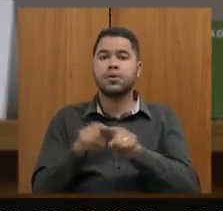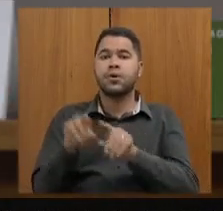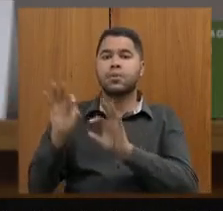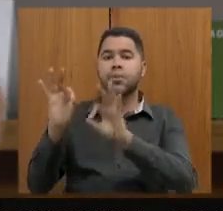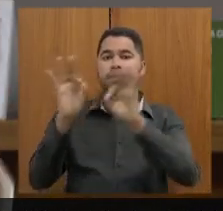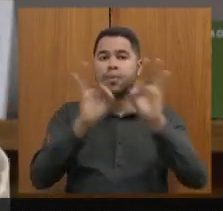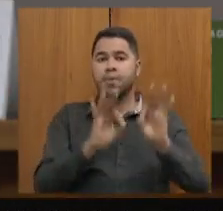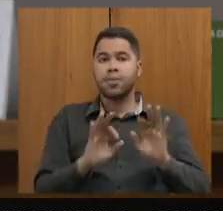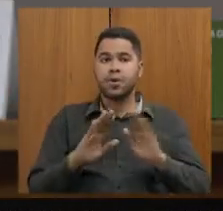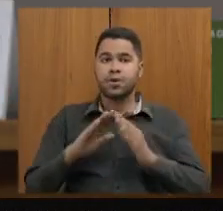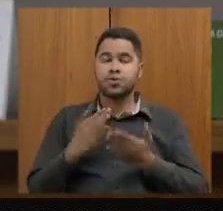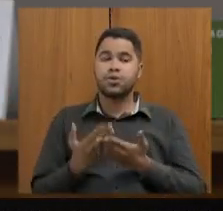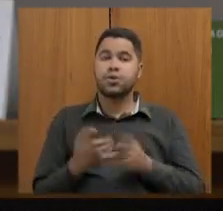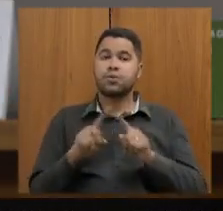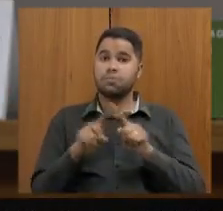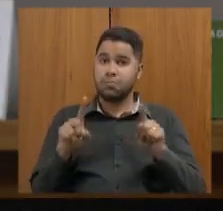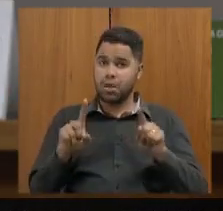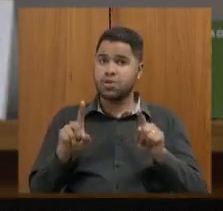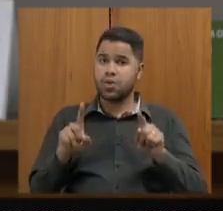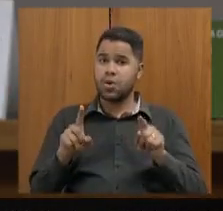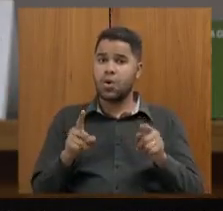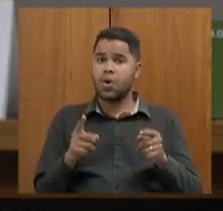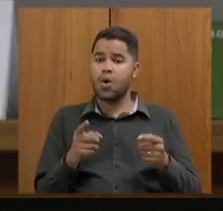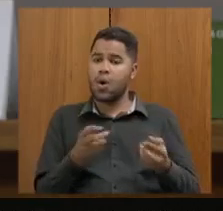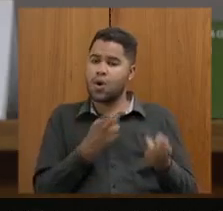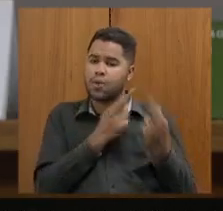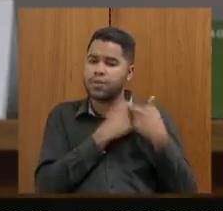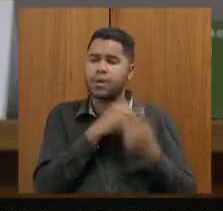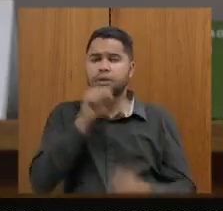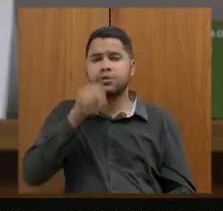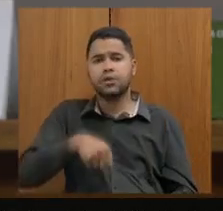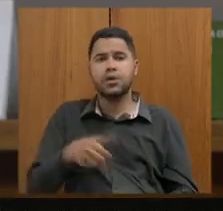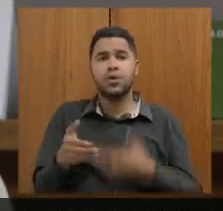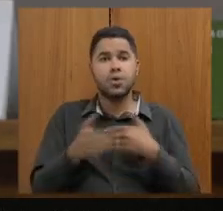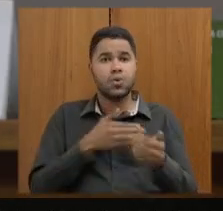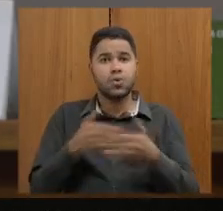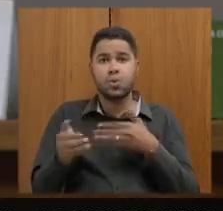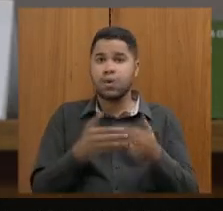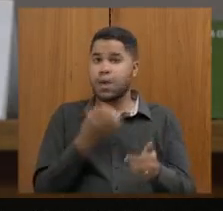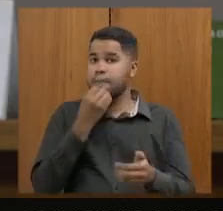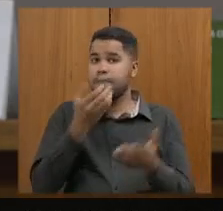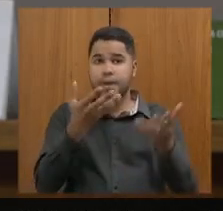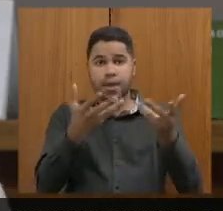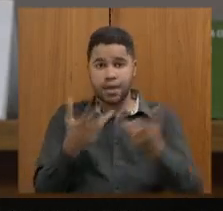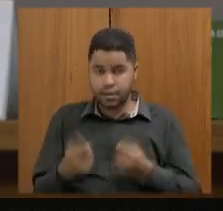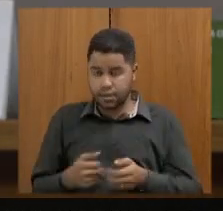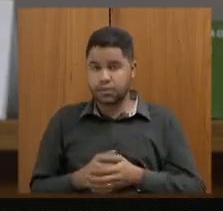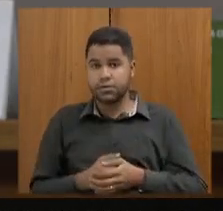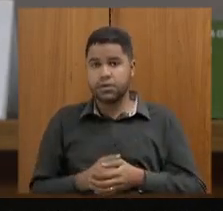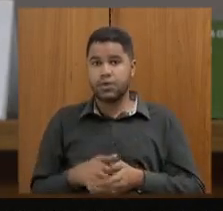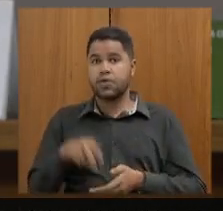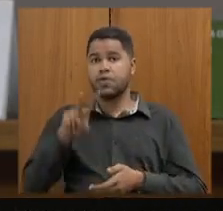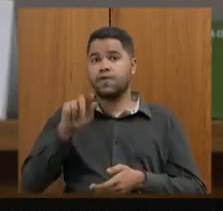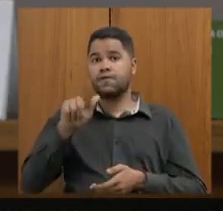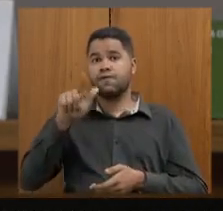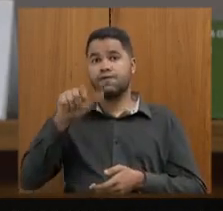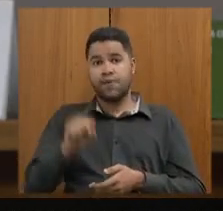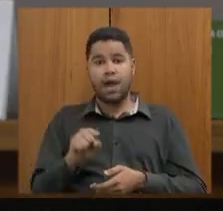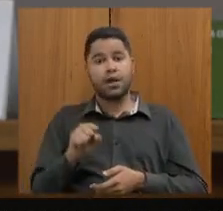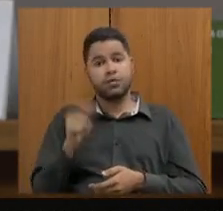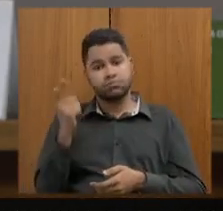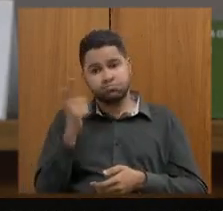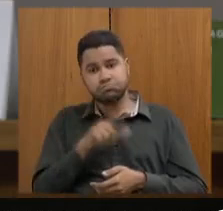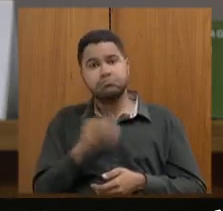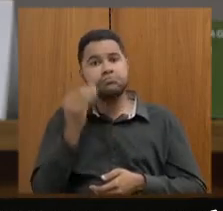escolas mas eu tenho obrigação sim de qualquer estudante que não estivesse sendo bem atendido com vagas supri-la